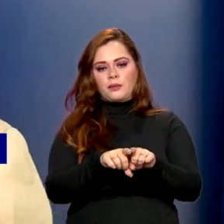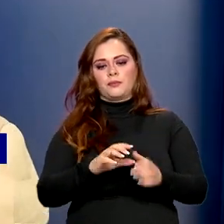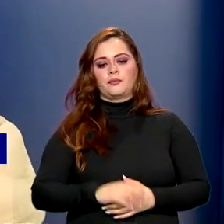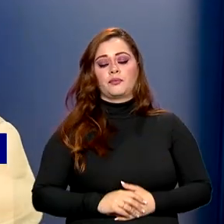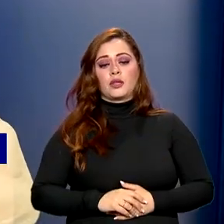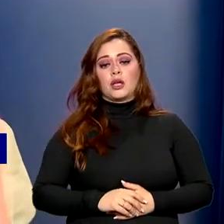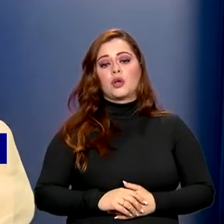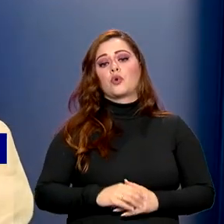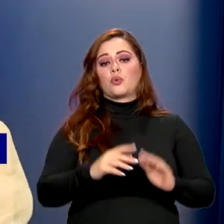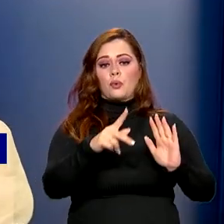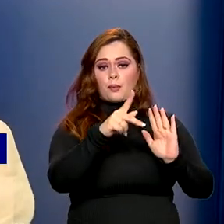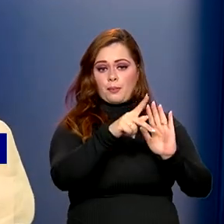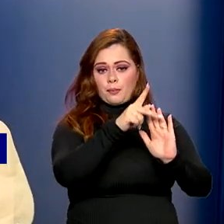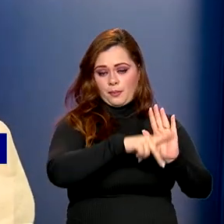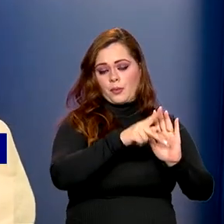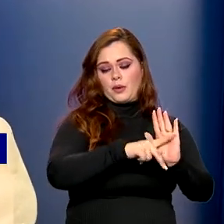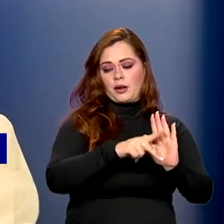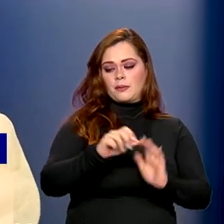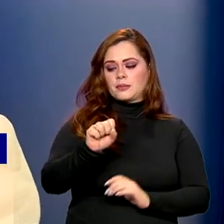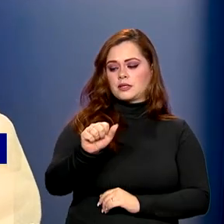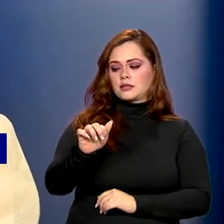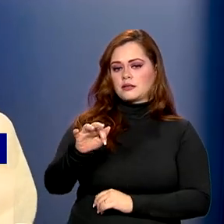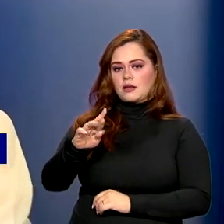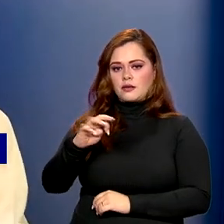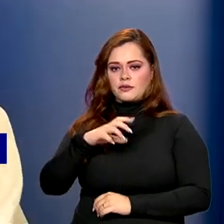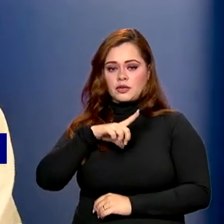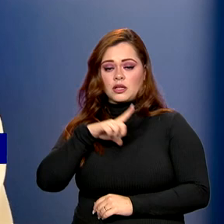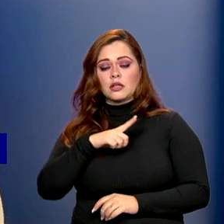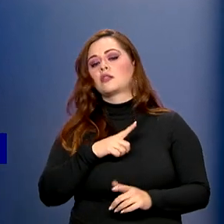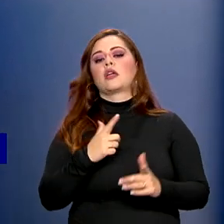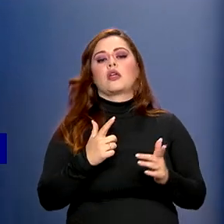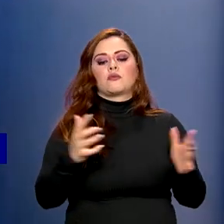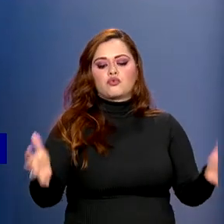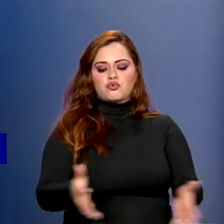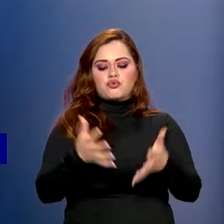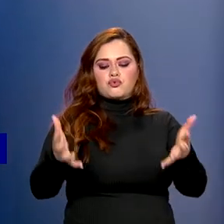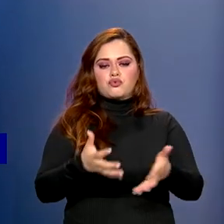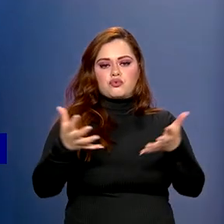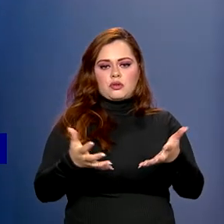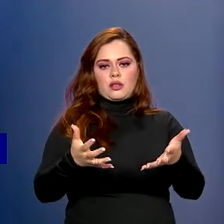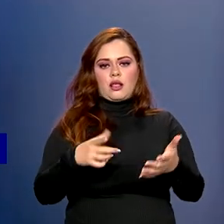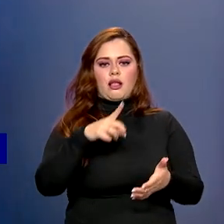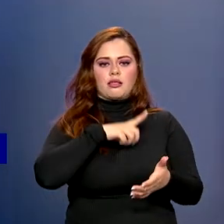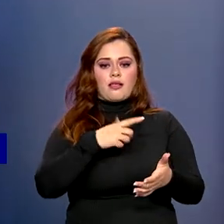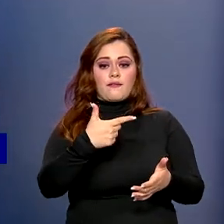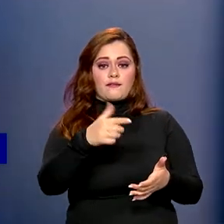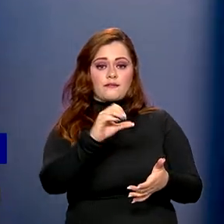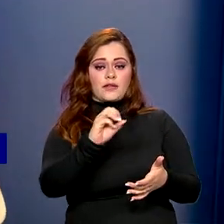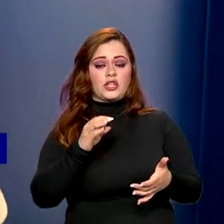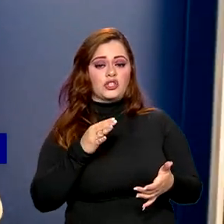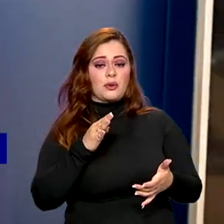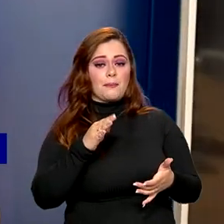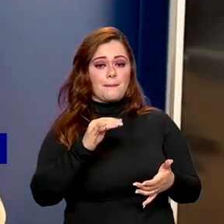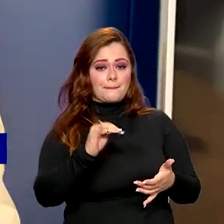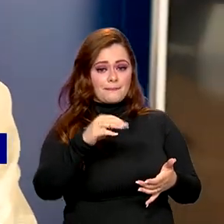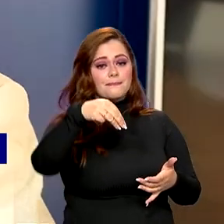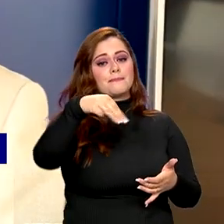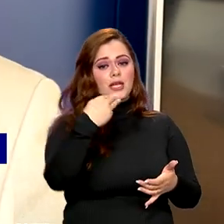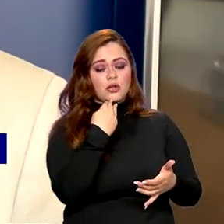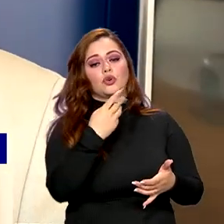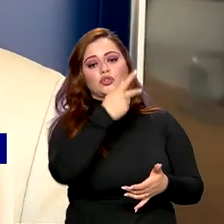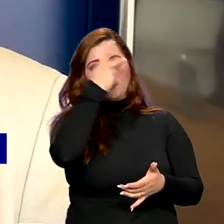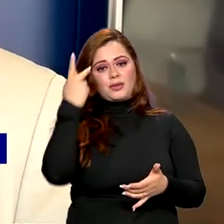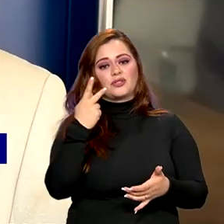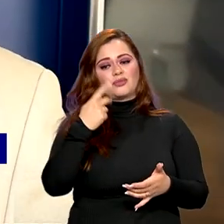produzir alimentos no Brasil, já que nós temos 20 milhões de pessoas que estão no mapa da fome segundo